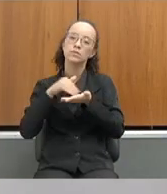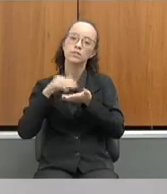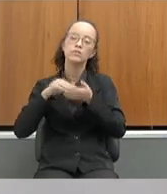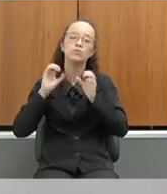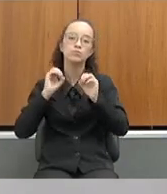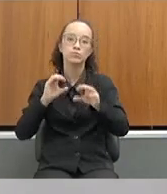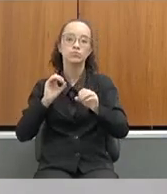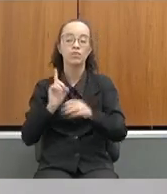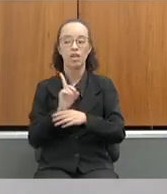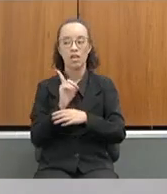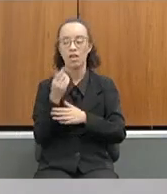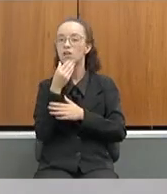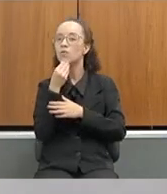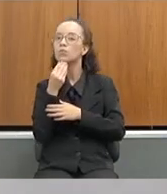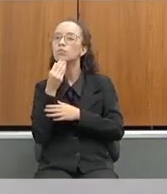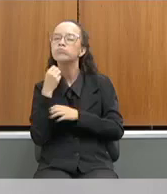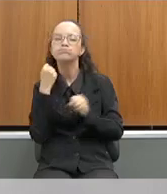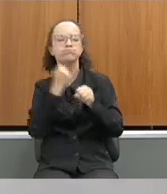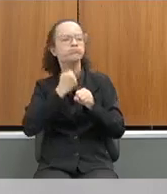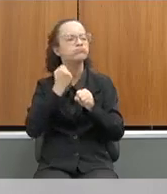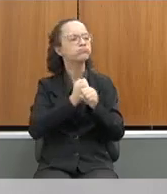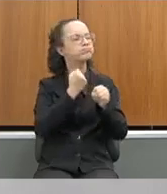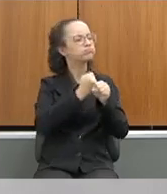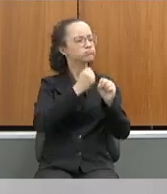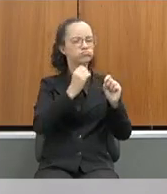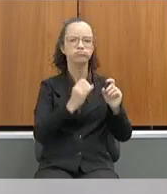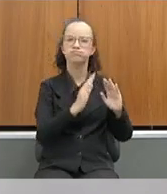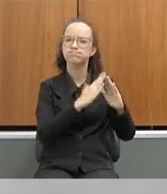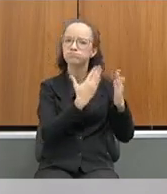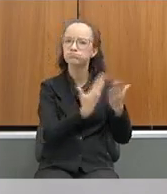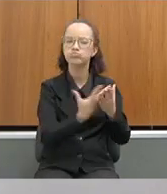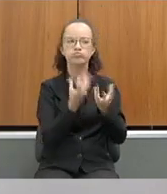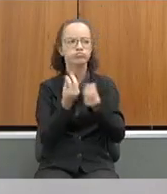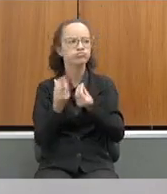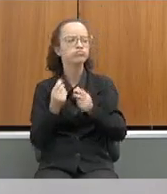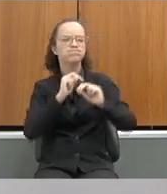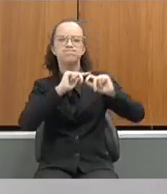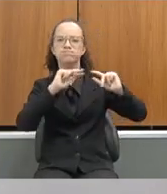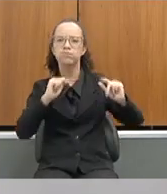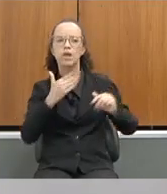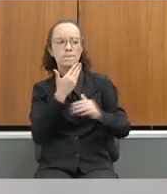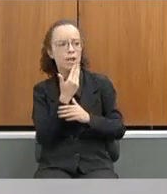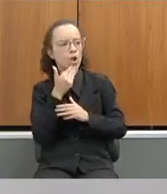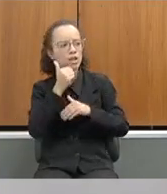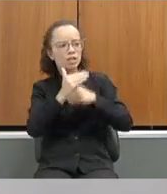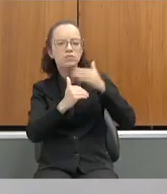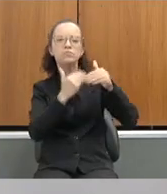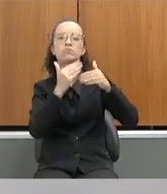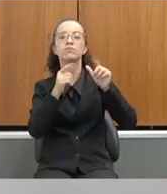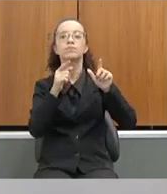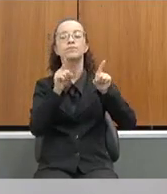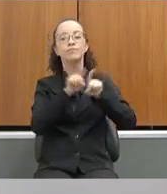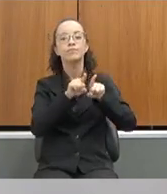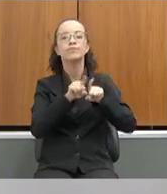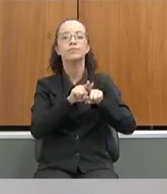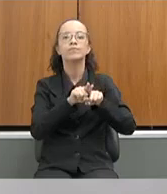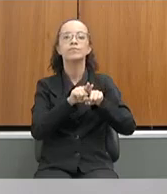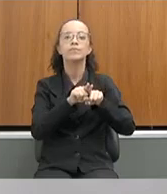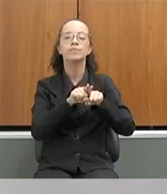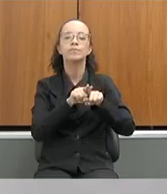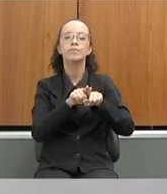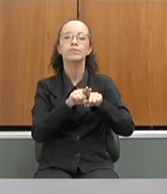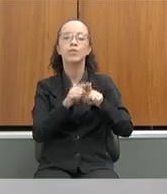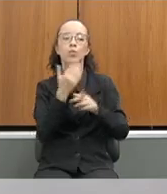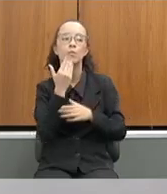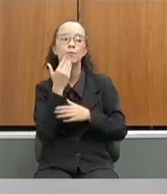que construiu muitas escolas, que reformou muitas escolas, que fez as suas melhorias e que me atendeu muito no pedido